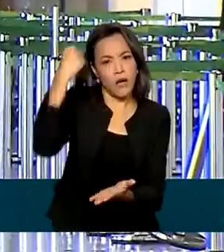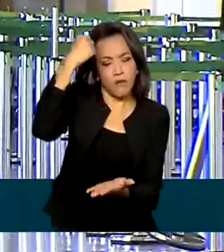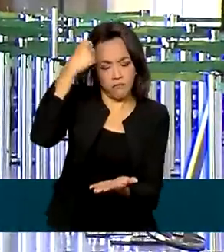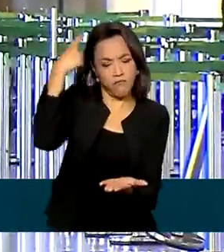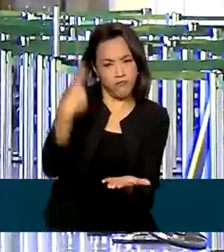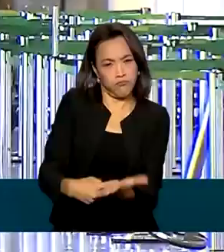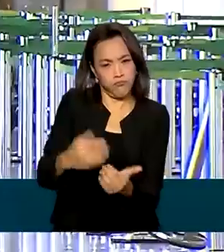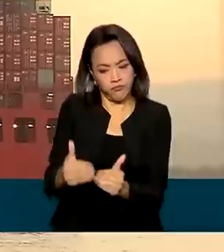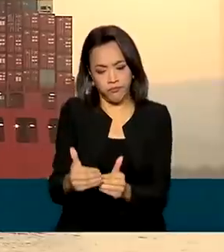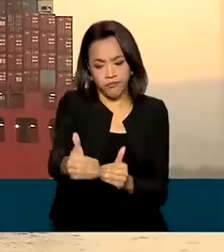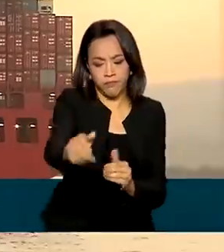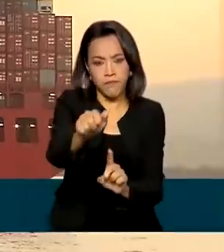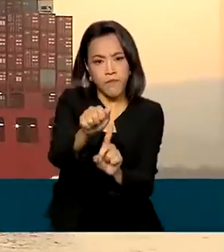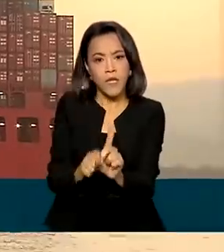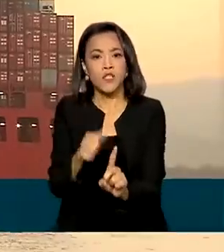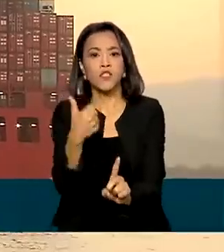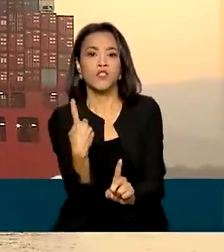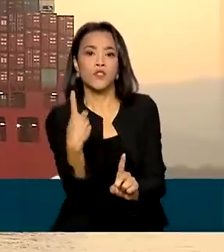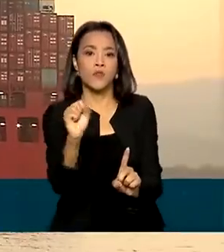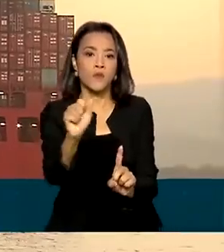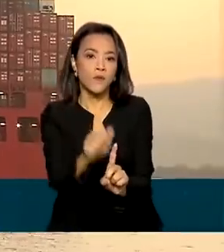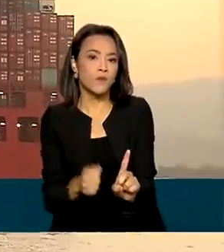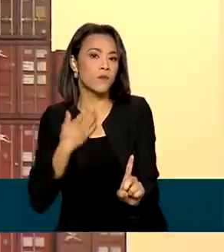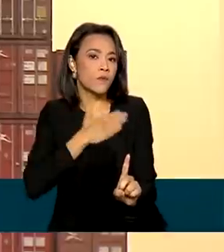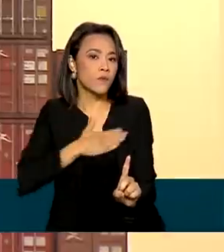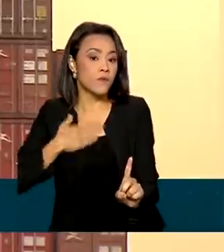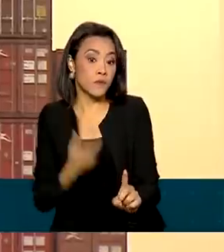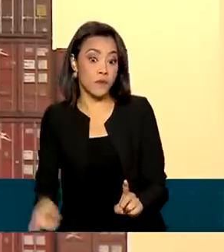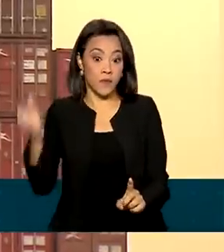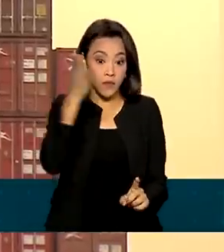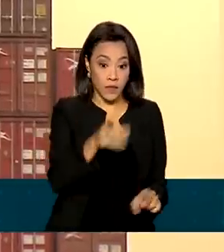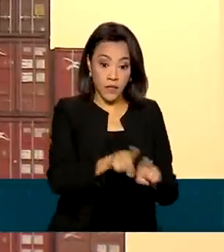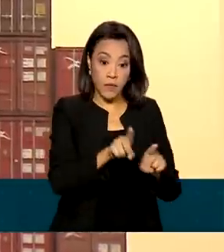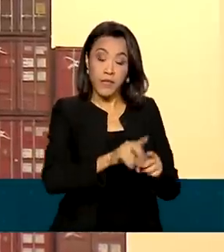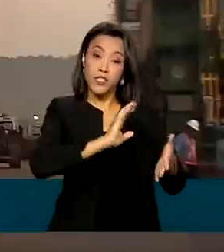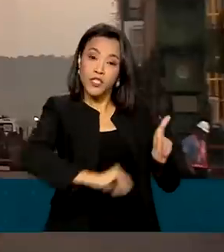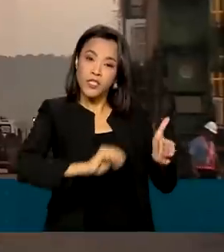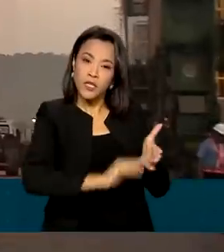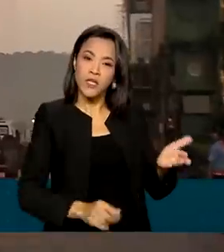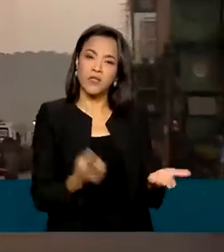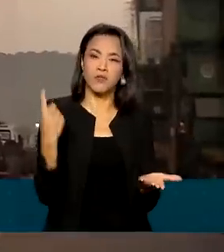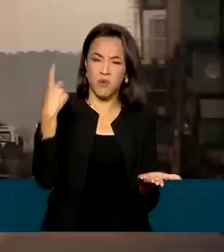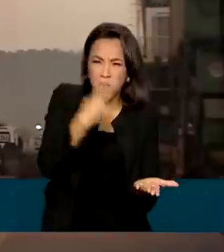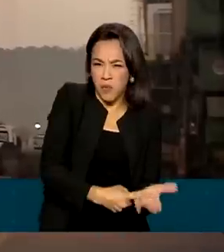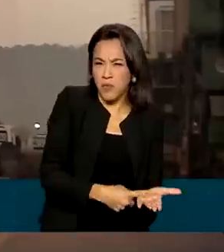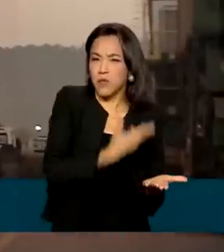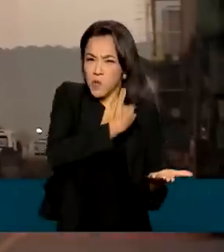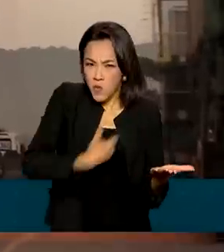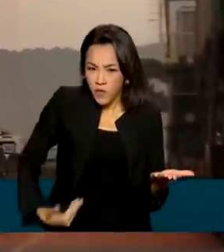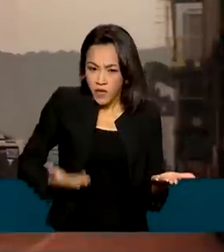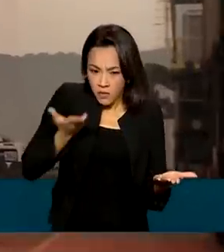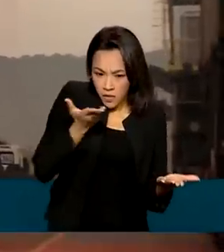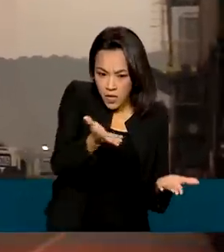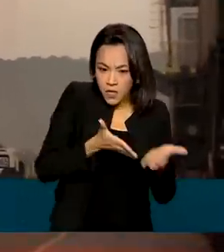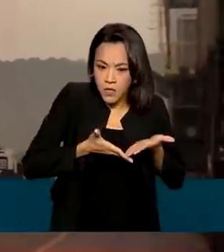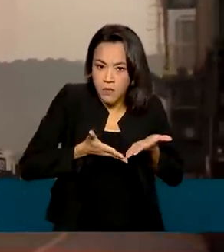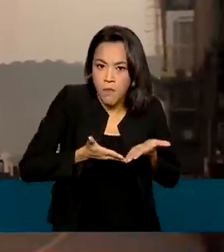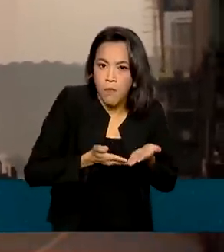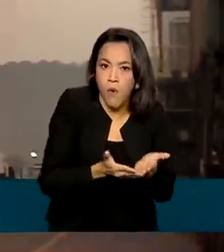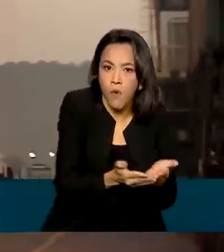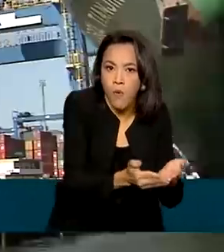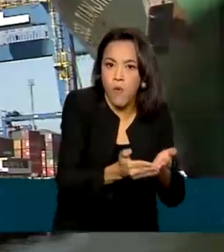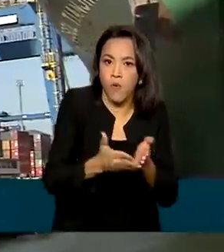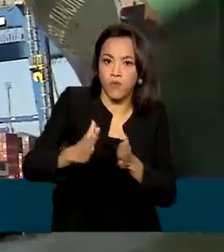18 de agosto. E a desestatização do Porto de Santos, em São Paulo. Segundo o Ministério, o dinheiro já